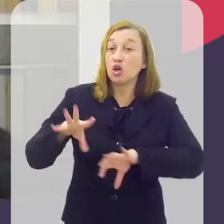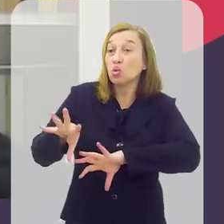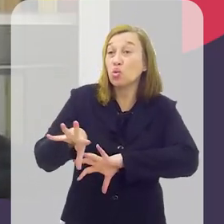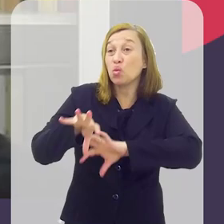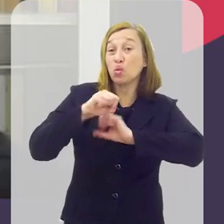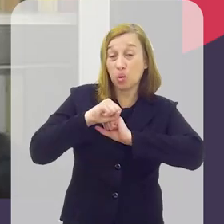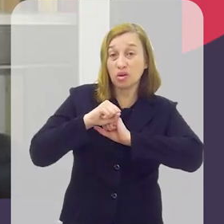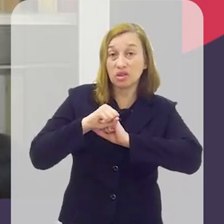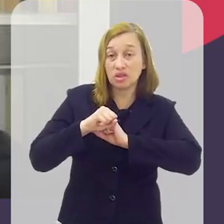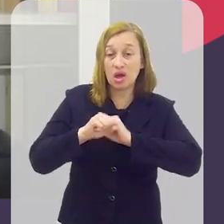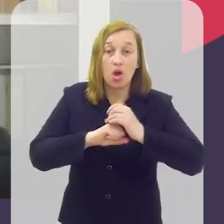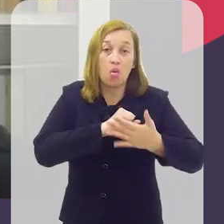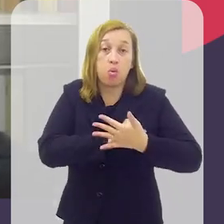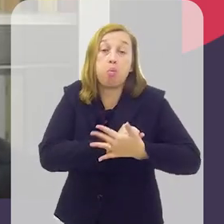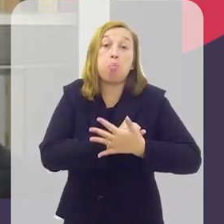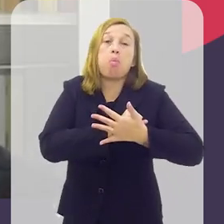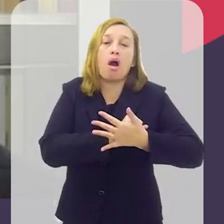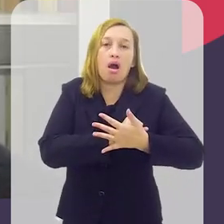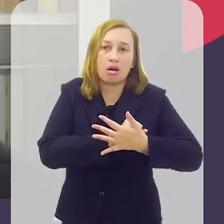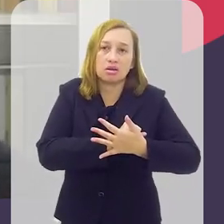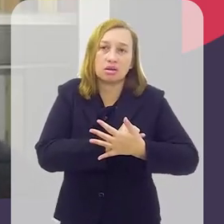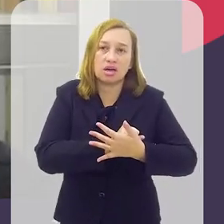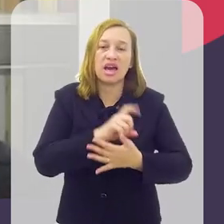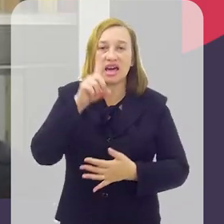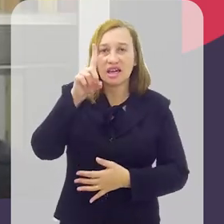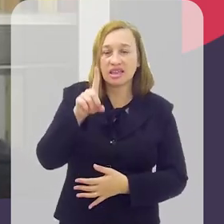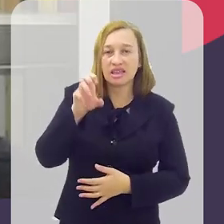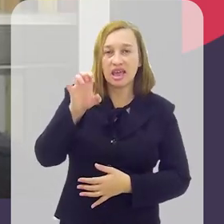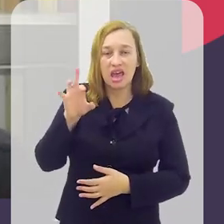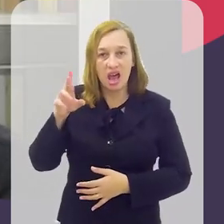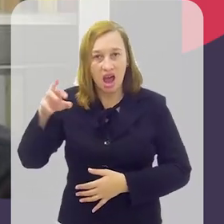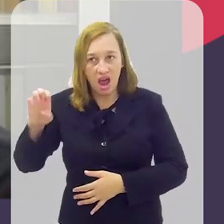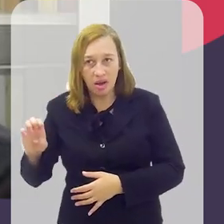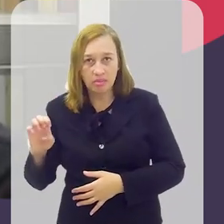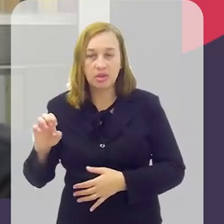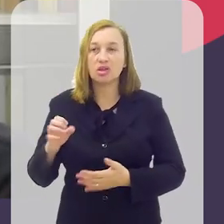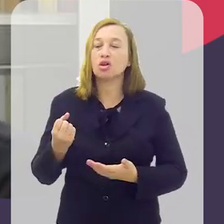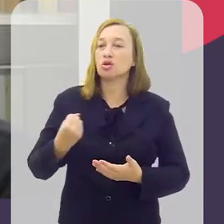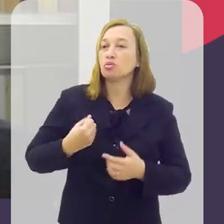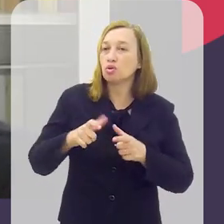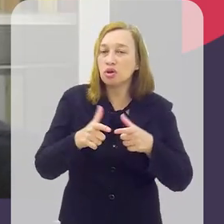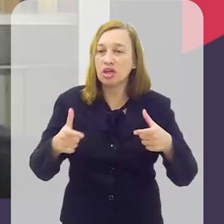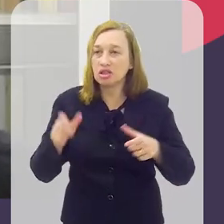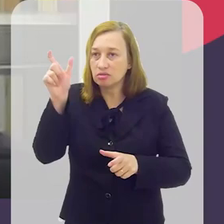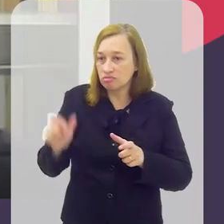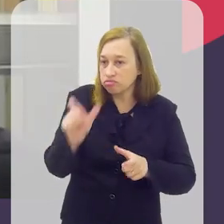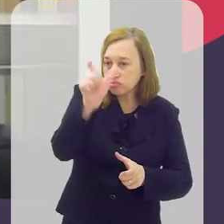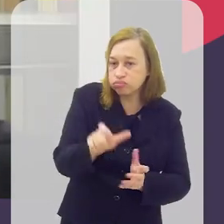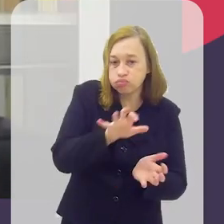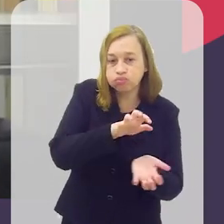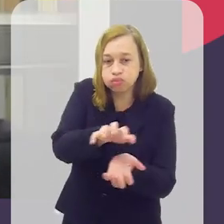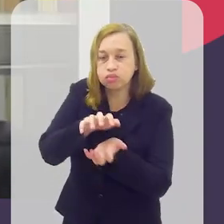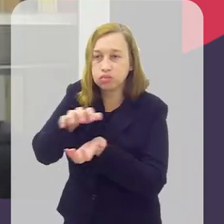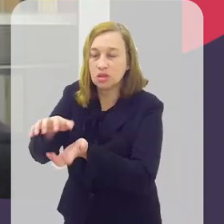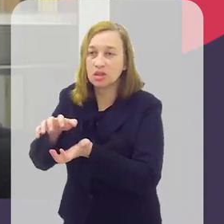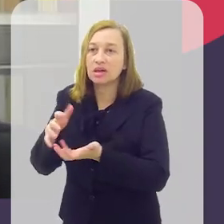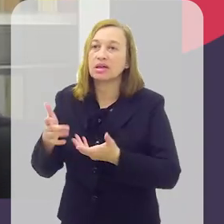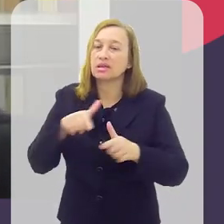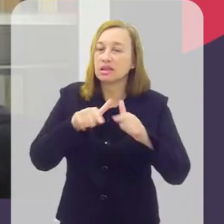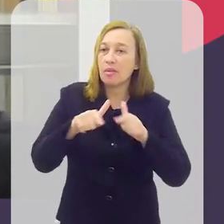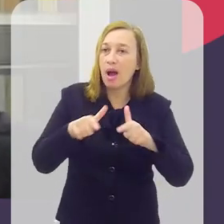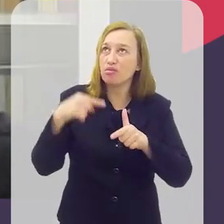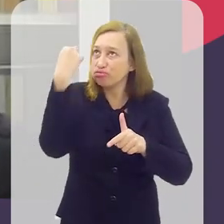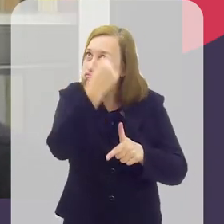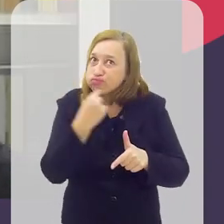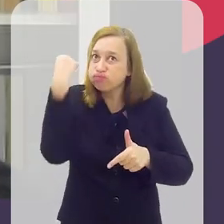fatais, seja infarto, derrame, enfim. E que a maior parte dos entregadores trabalha nessas condições,